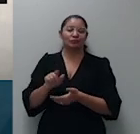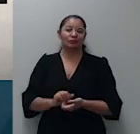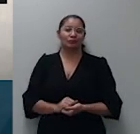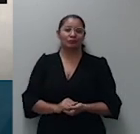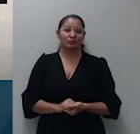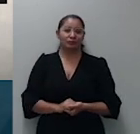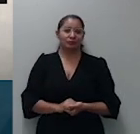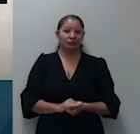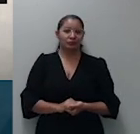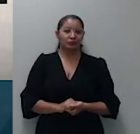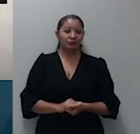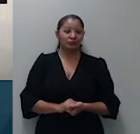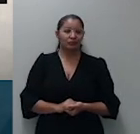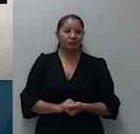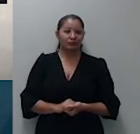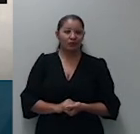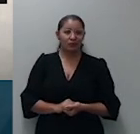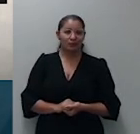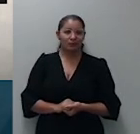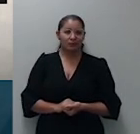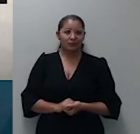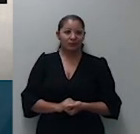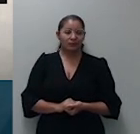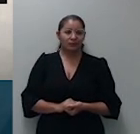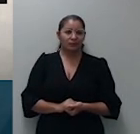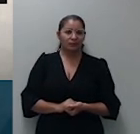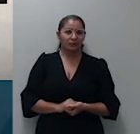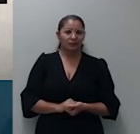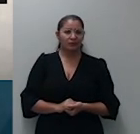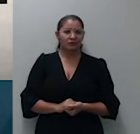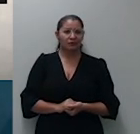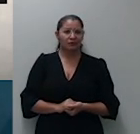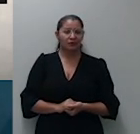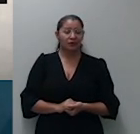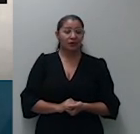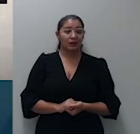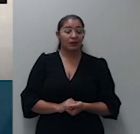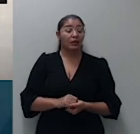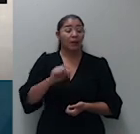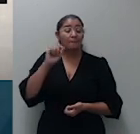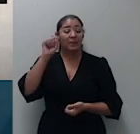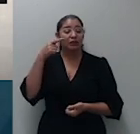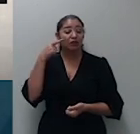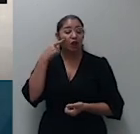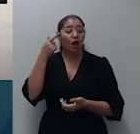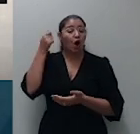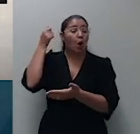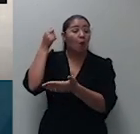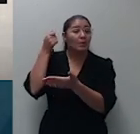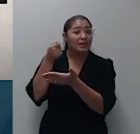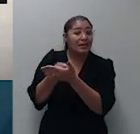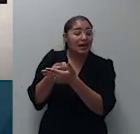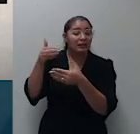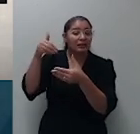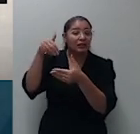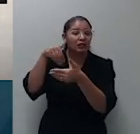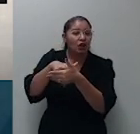tratadas na medida em que tal obrigação caberia a estipulante